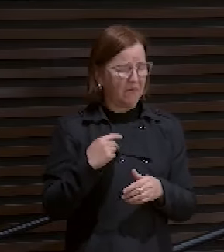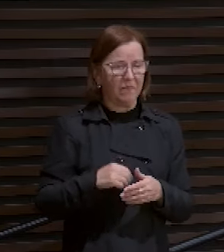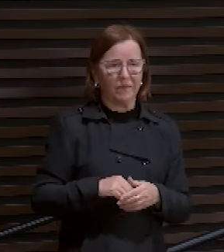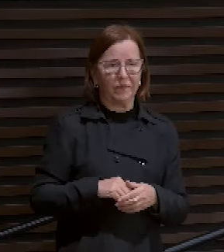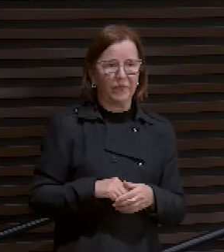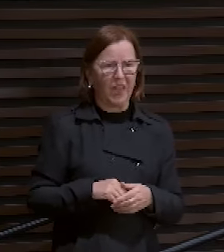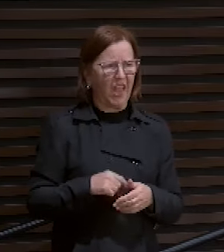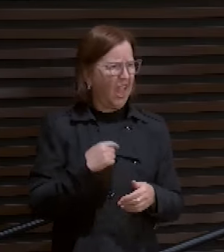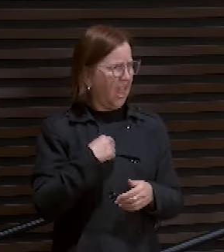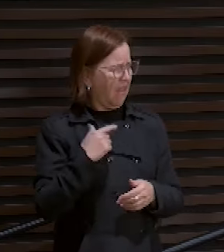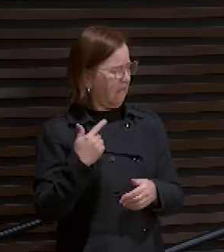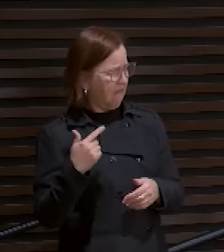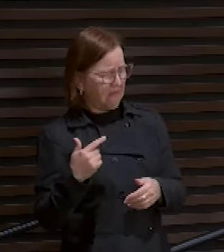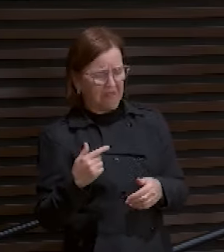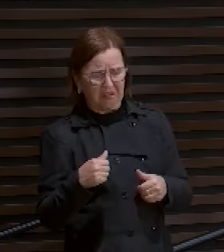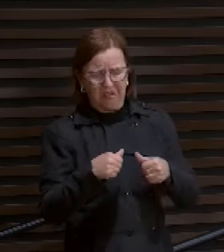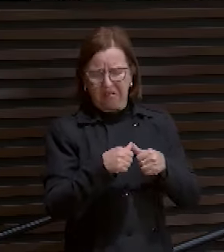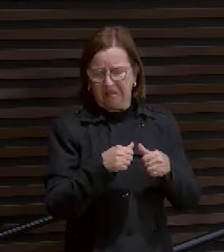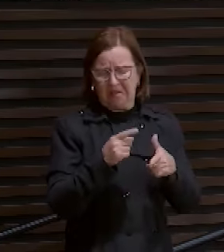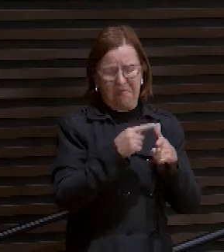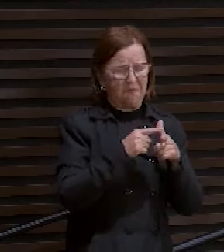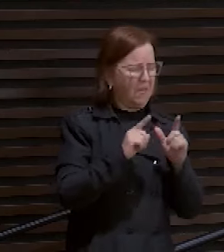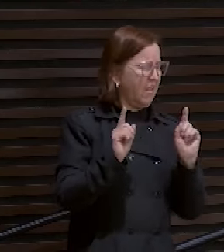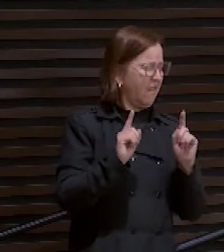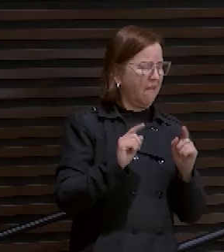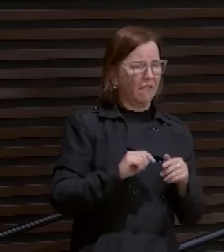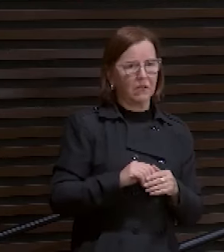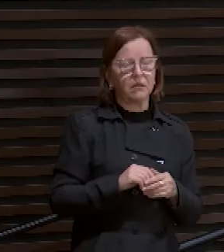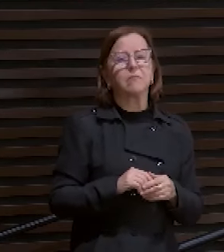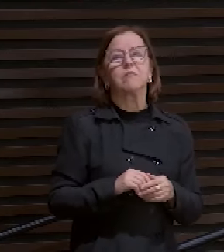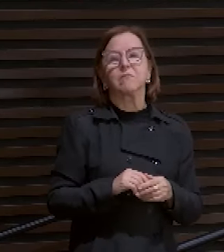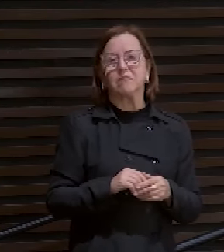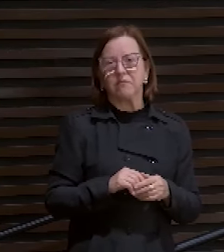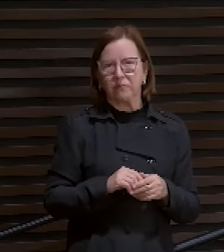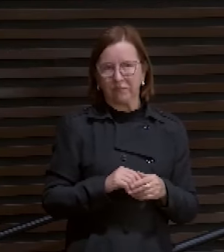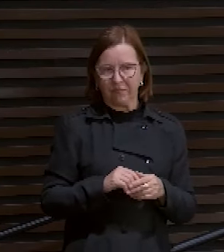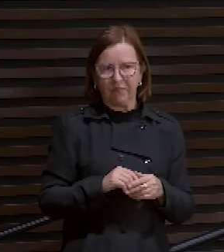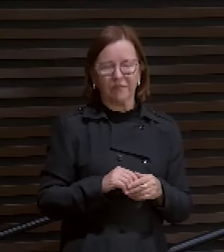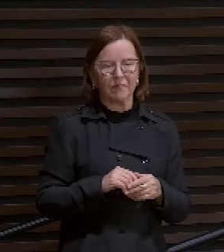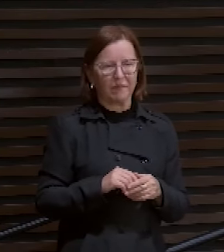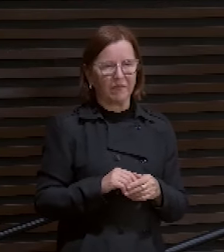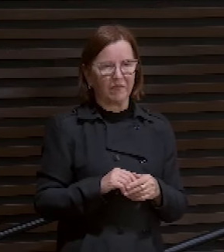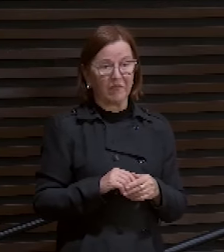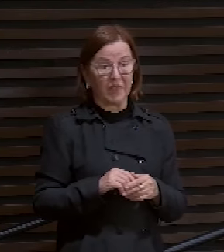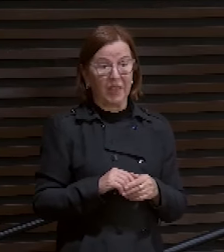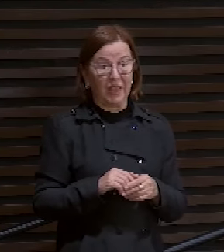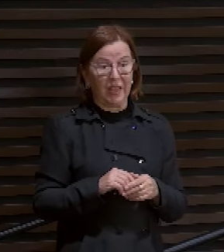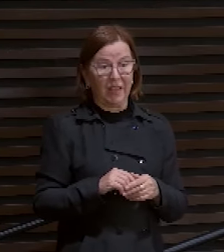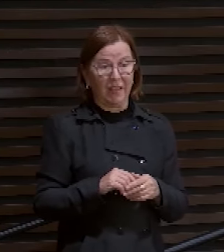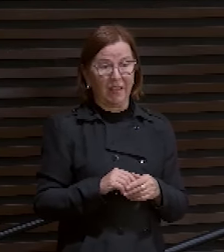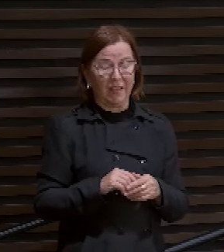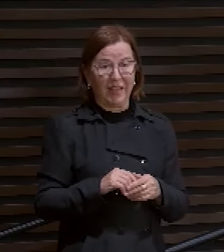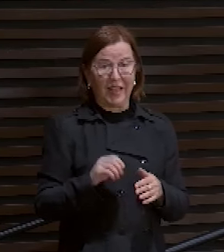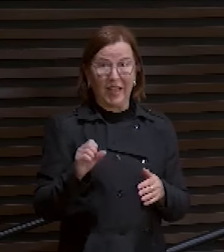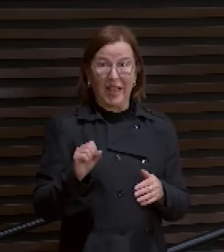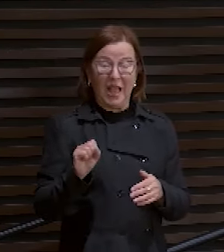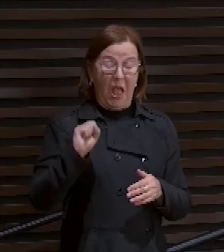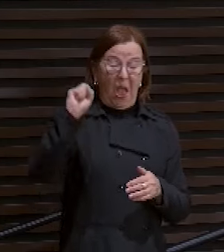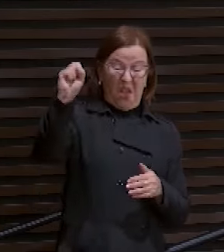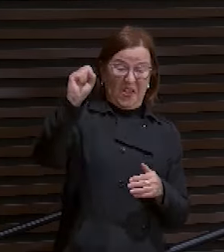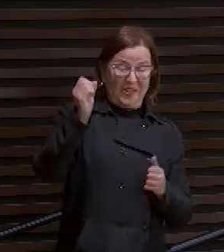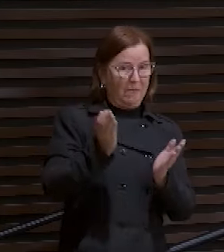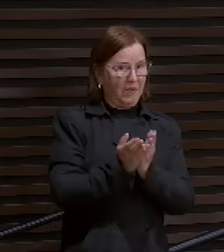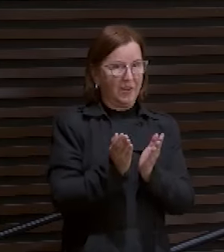Eu não passo por essas coisas aí não. É o super crente. Falta dizer.